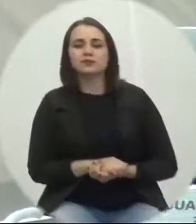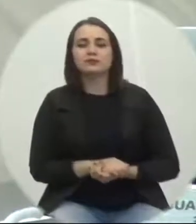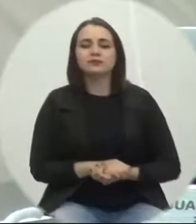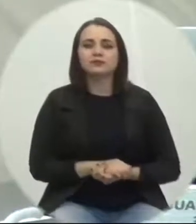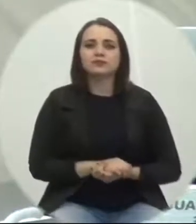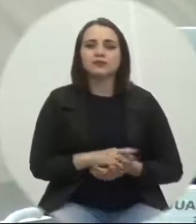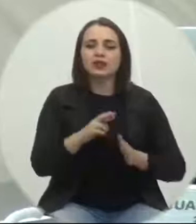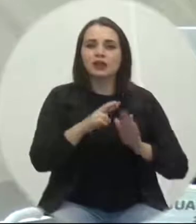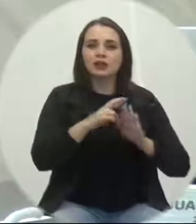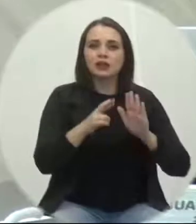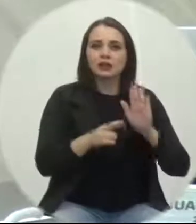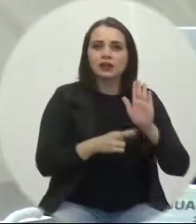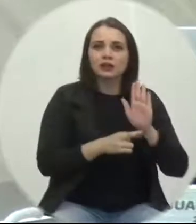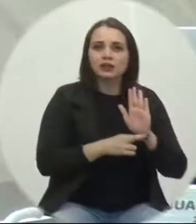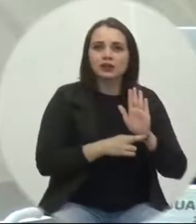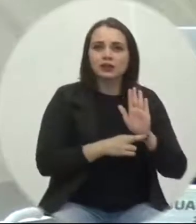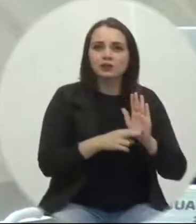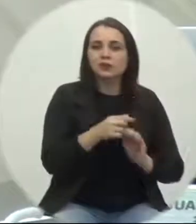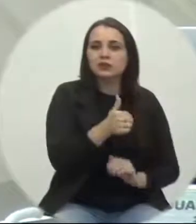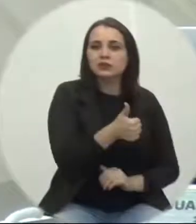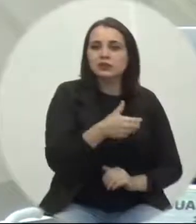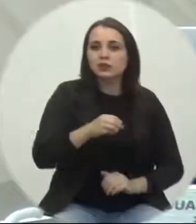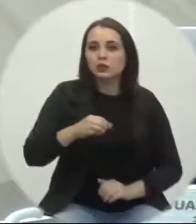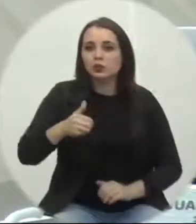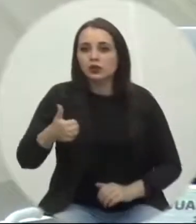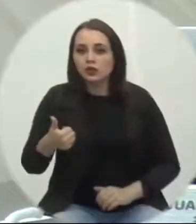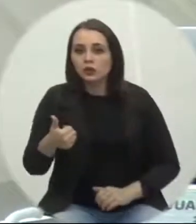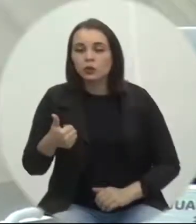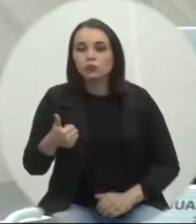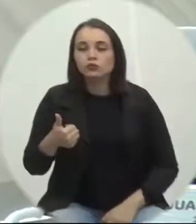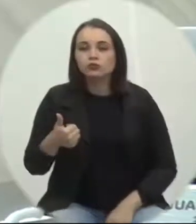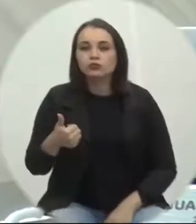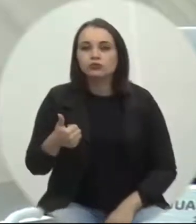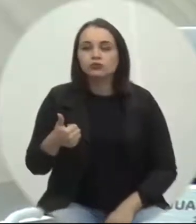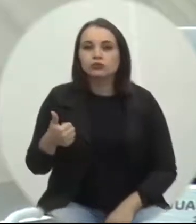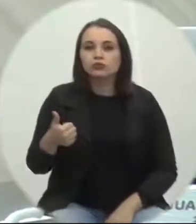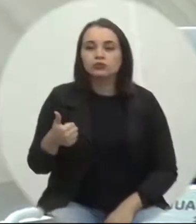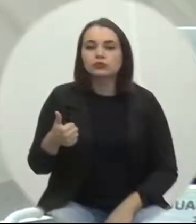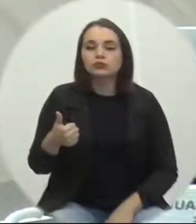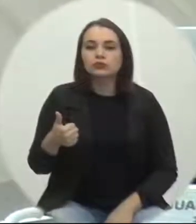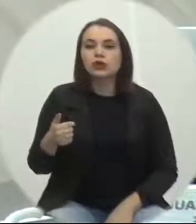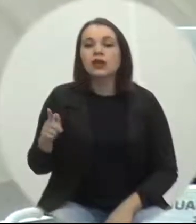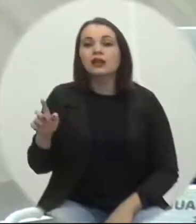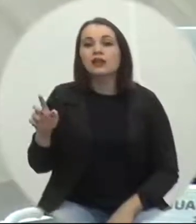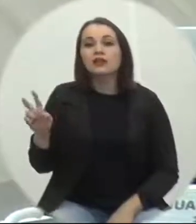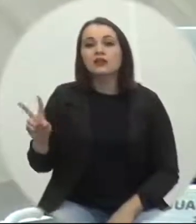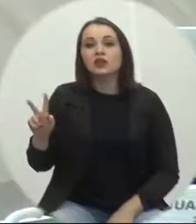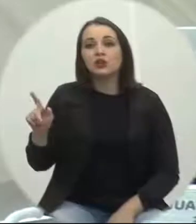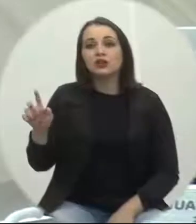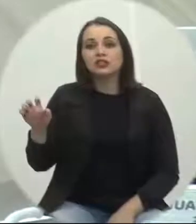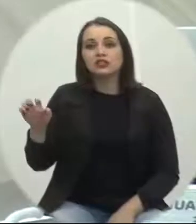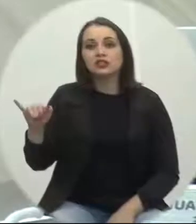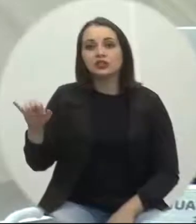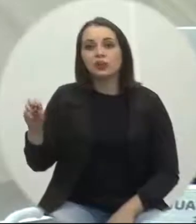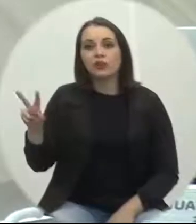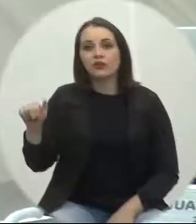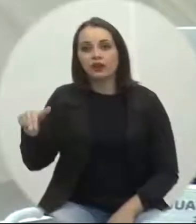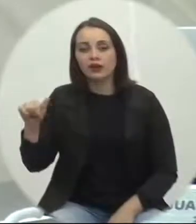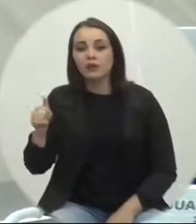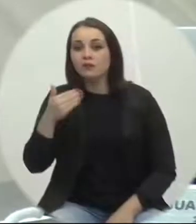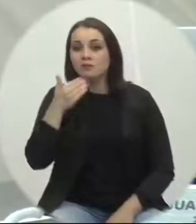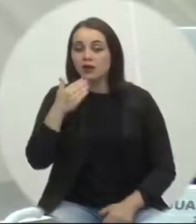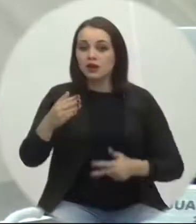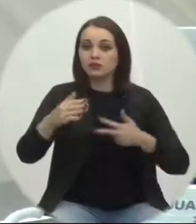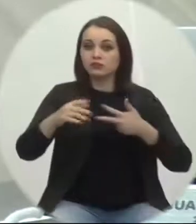Requerimento 101-2021, autora, vereadora Giovanna Vito Mondardo. Requer ao Poder Executivo informações